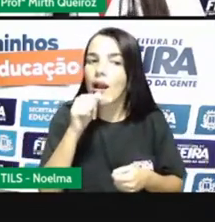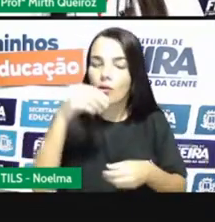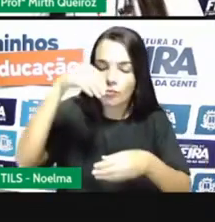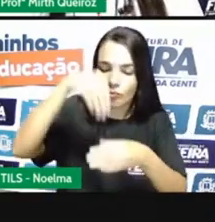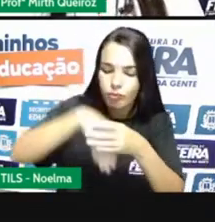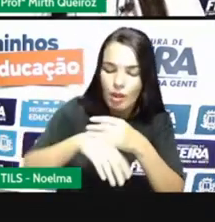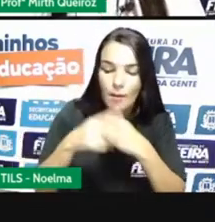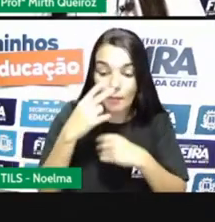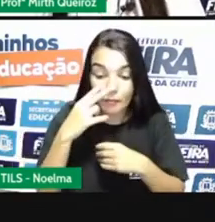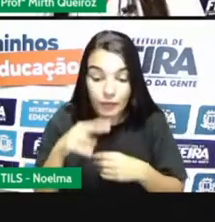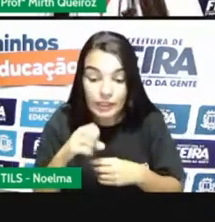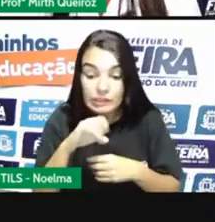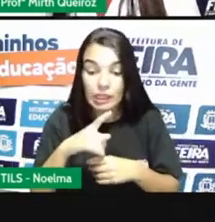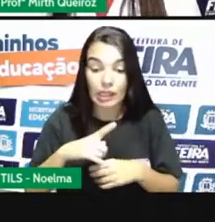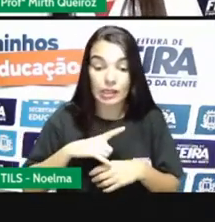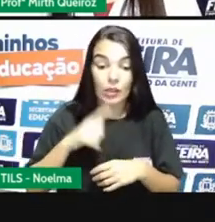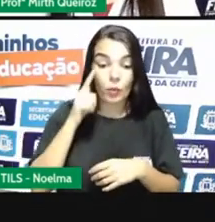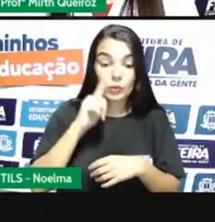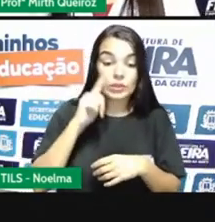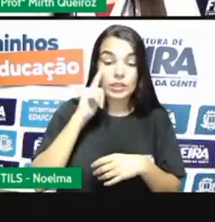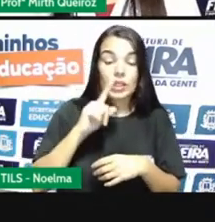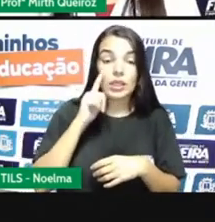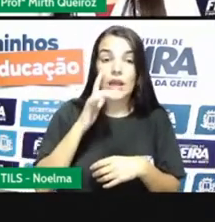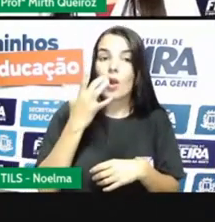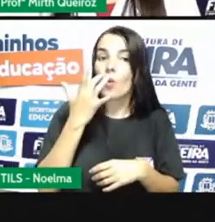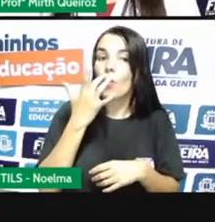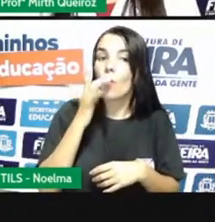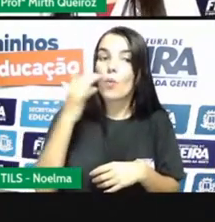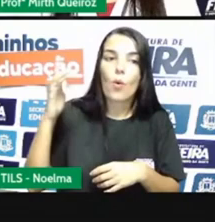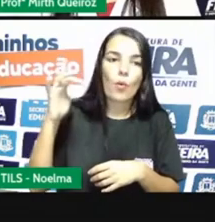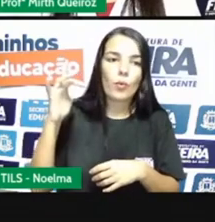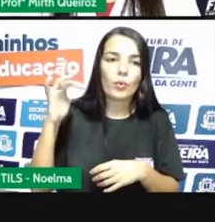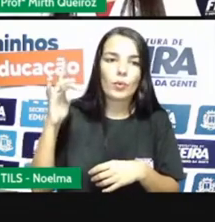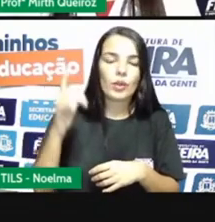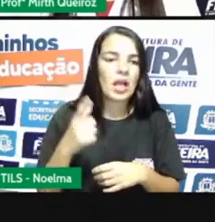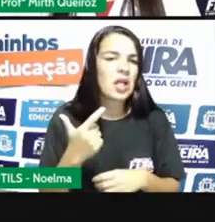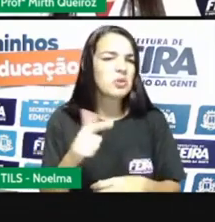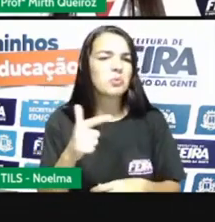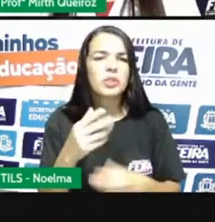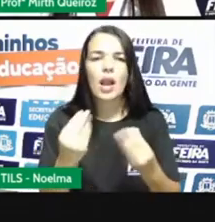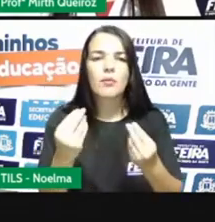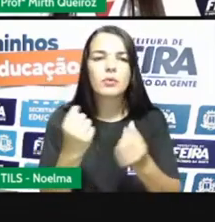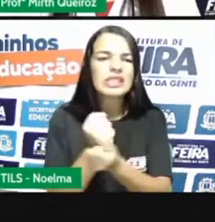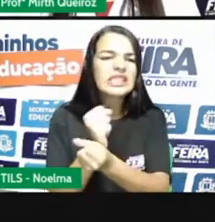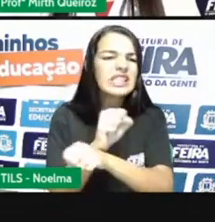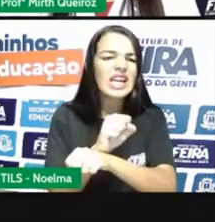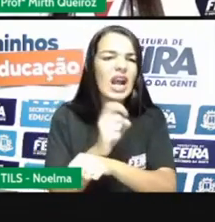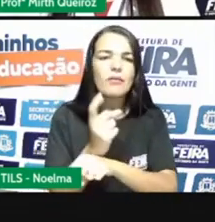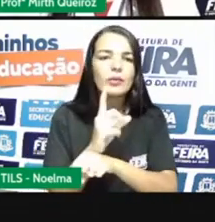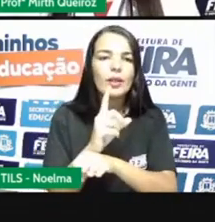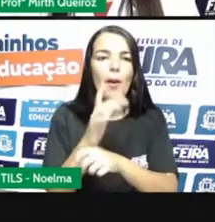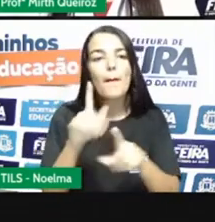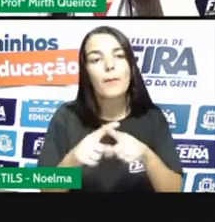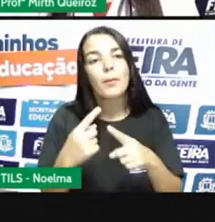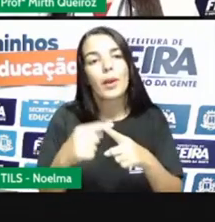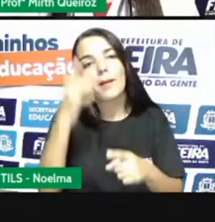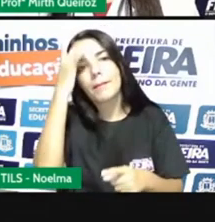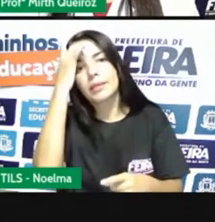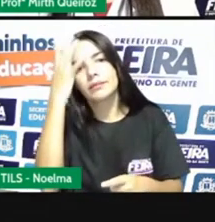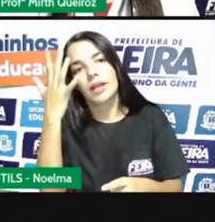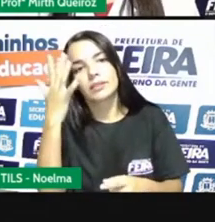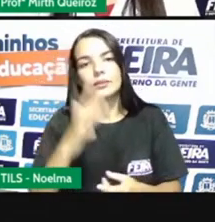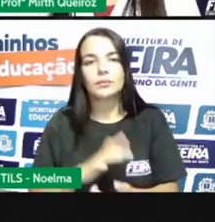praticada aí por um pequeno número de escravos, certo? Não exigia tantos escravos quanto a lavra.